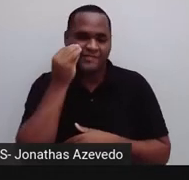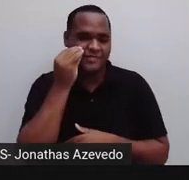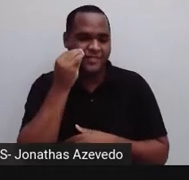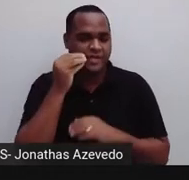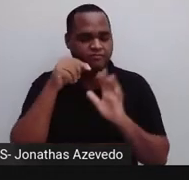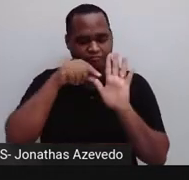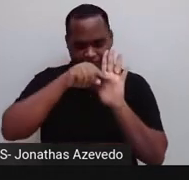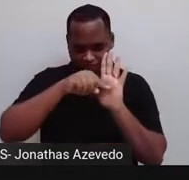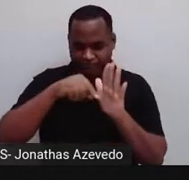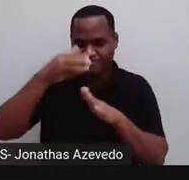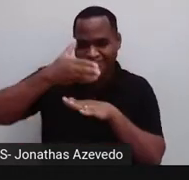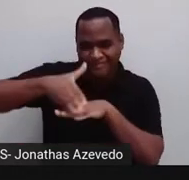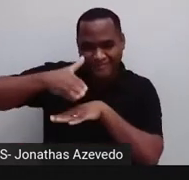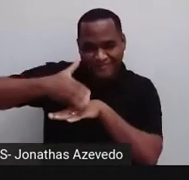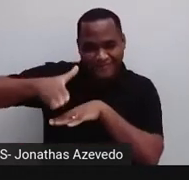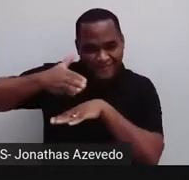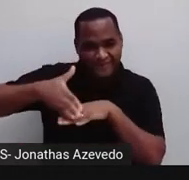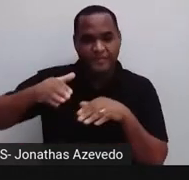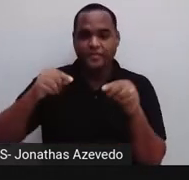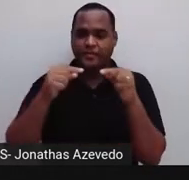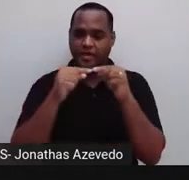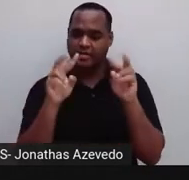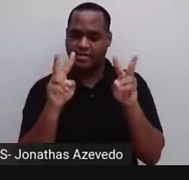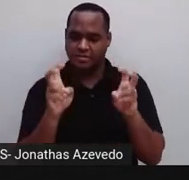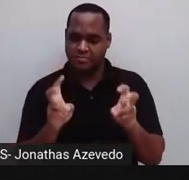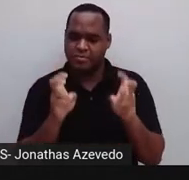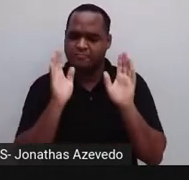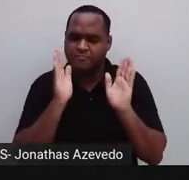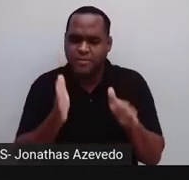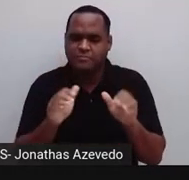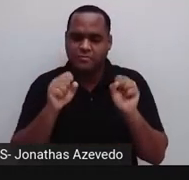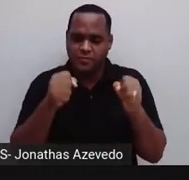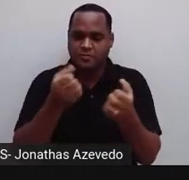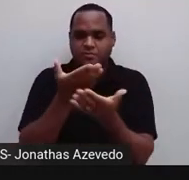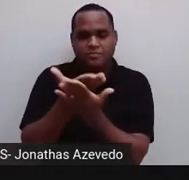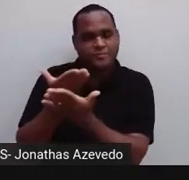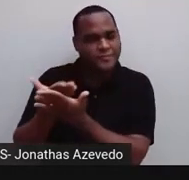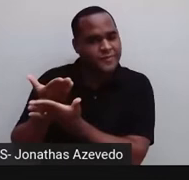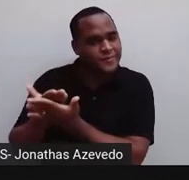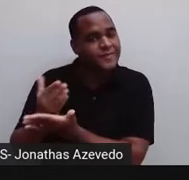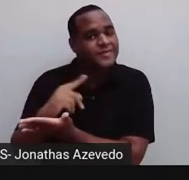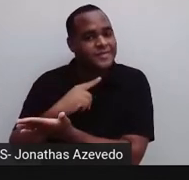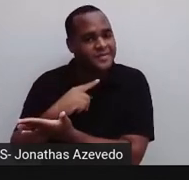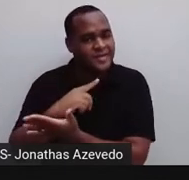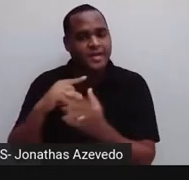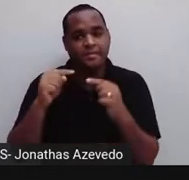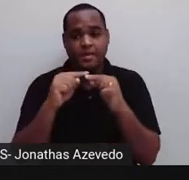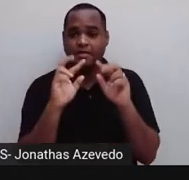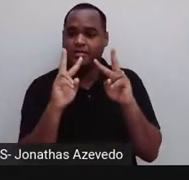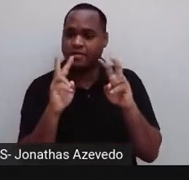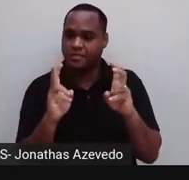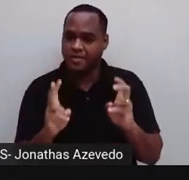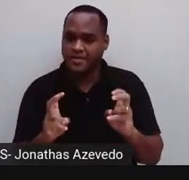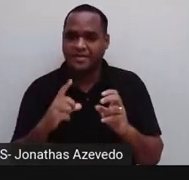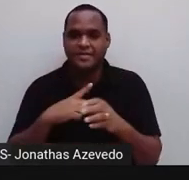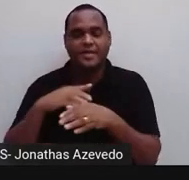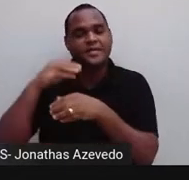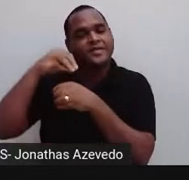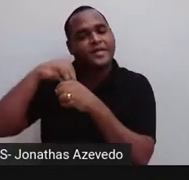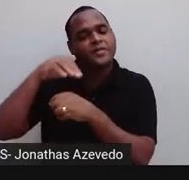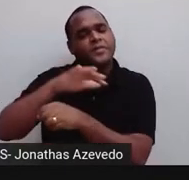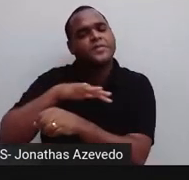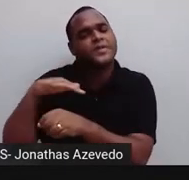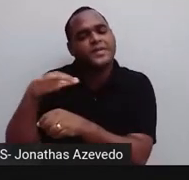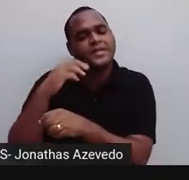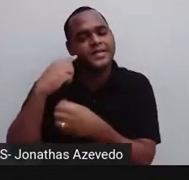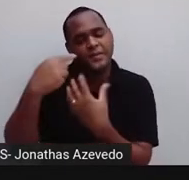Exercícios sobre temas que a gente estudou por aqui e temas, né? Que estão dentro daquelas cinco